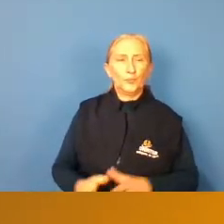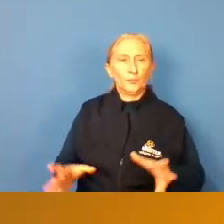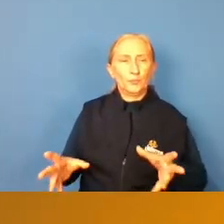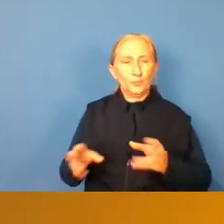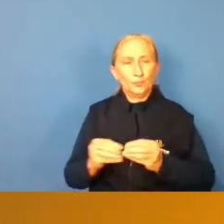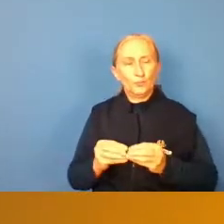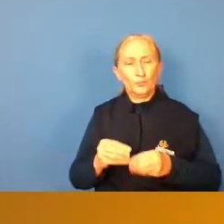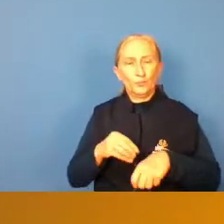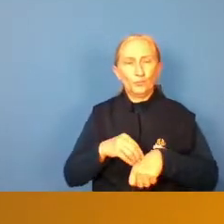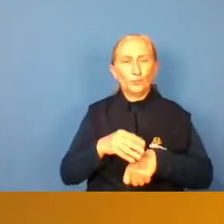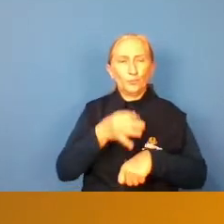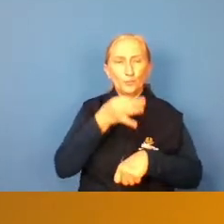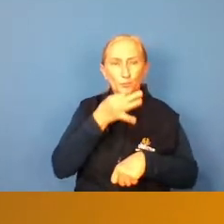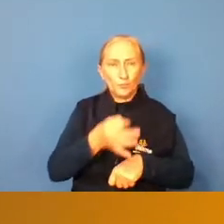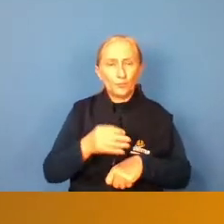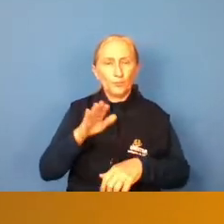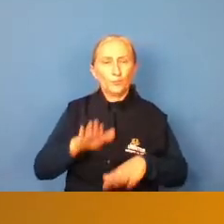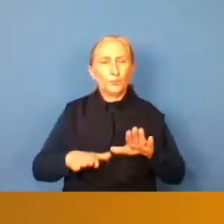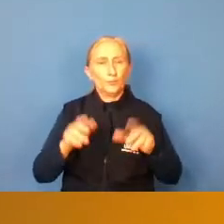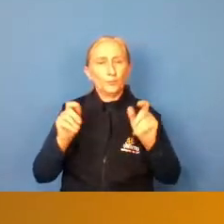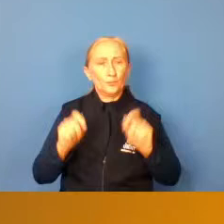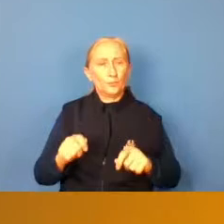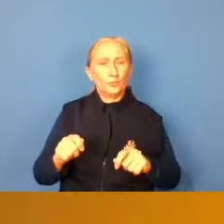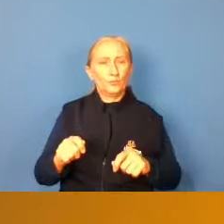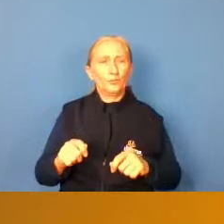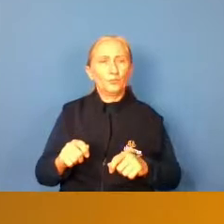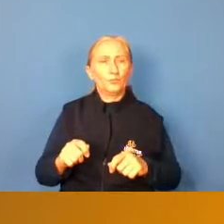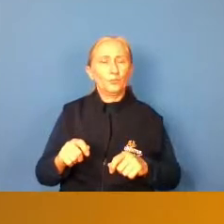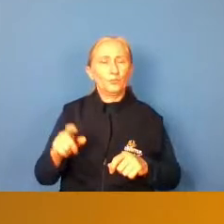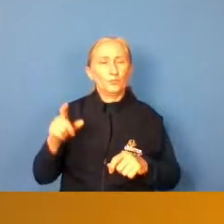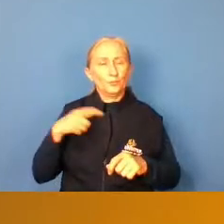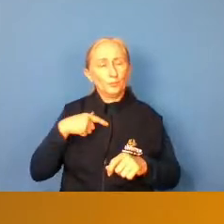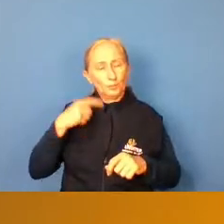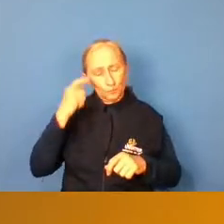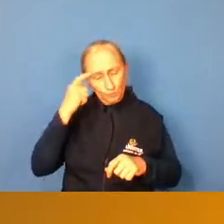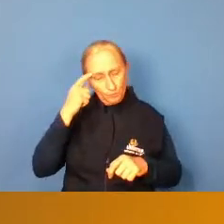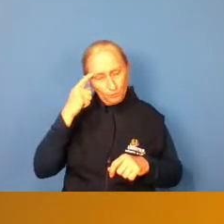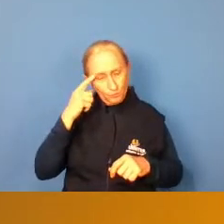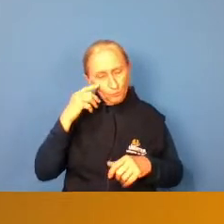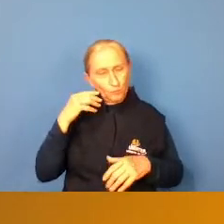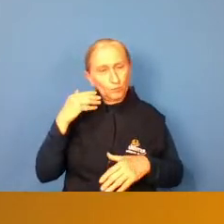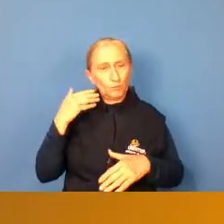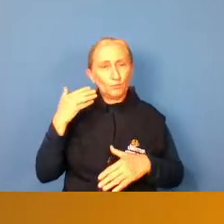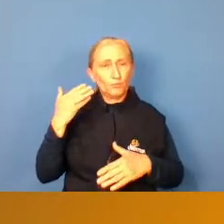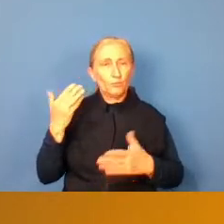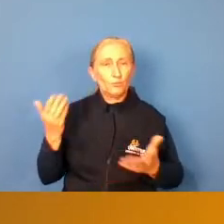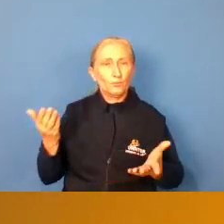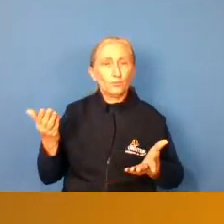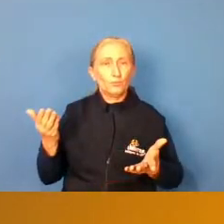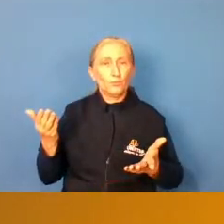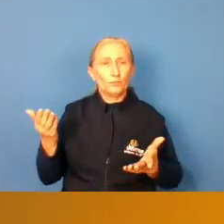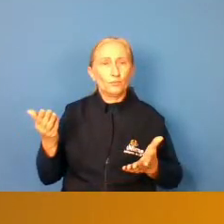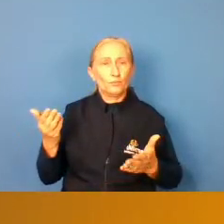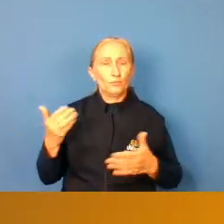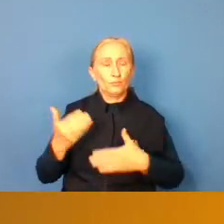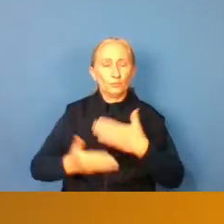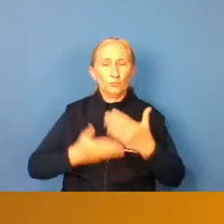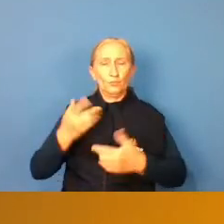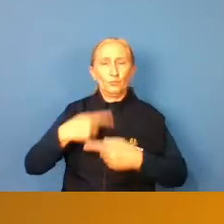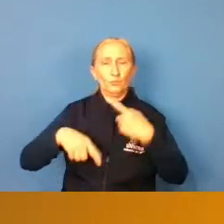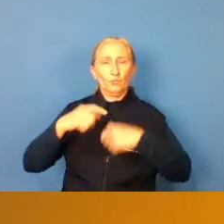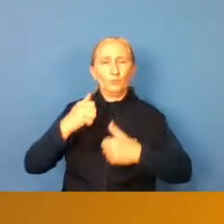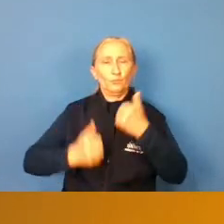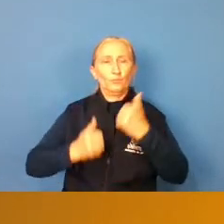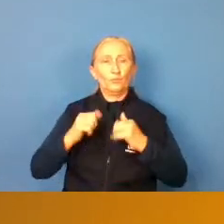um comentário né talvez a gente possa ter a gente possa pensar no na evolução do